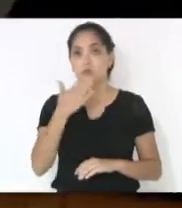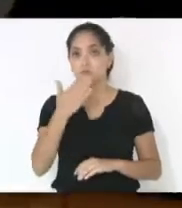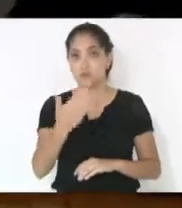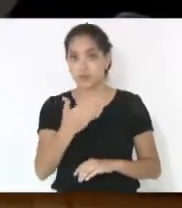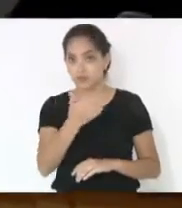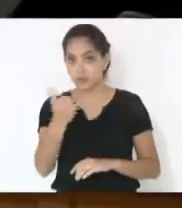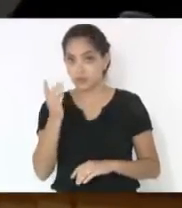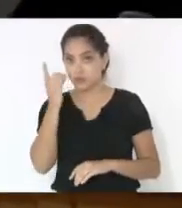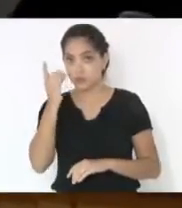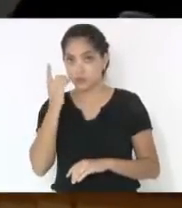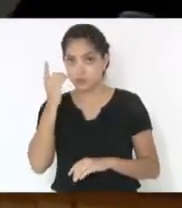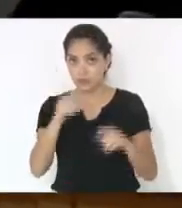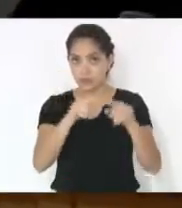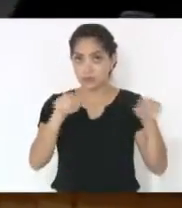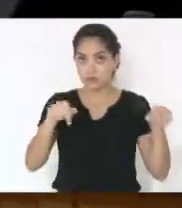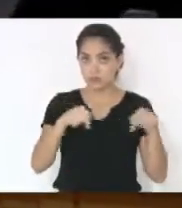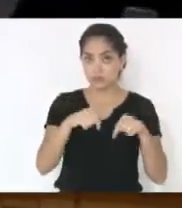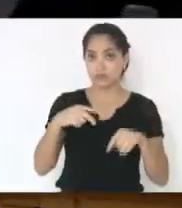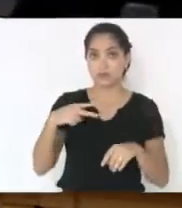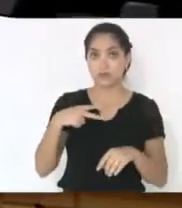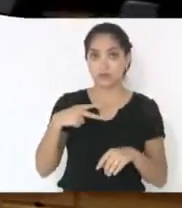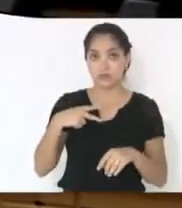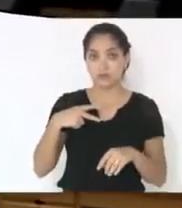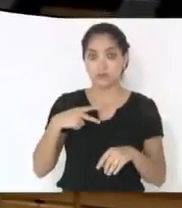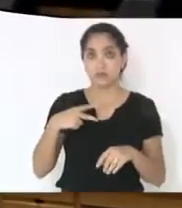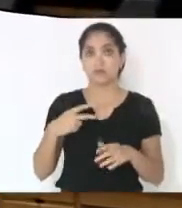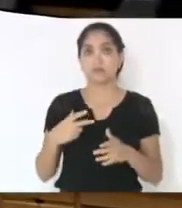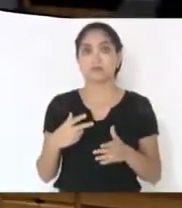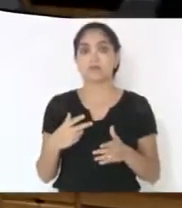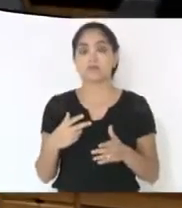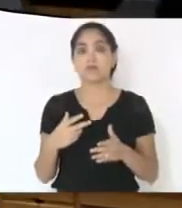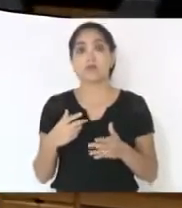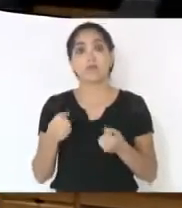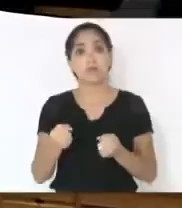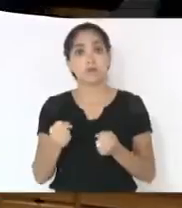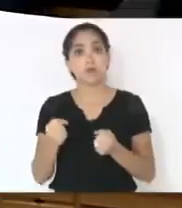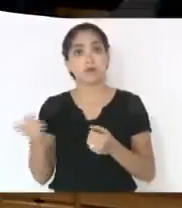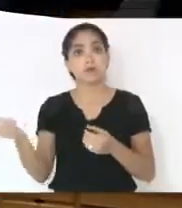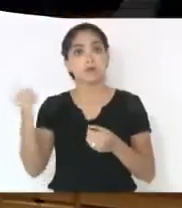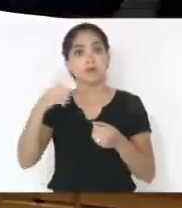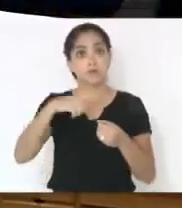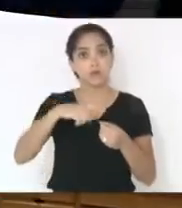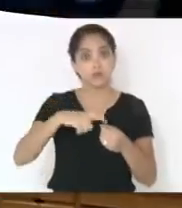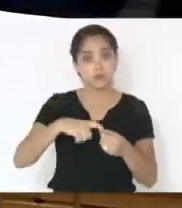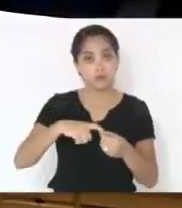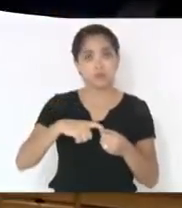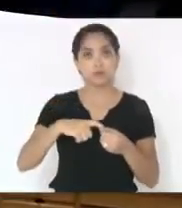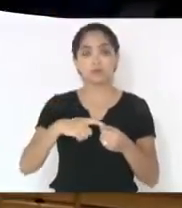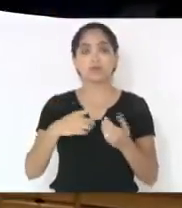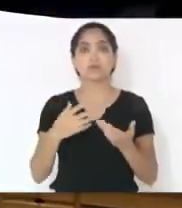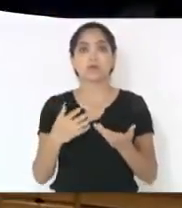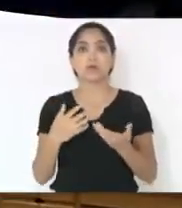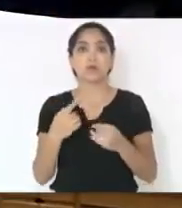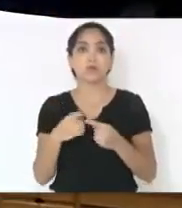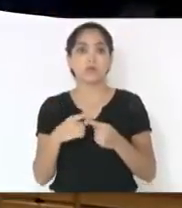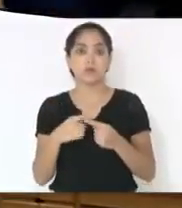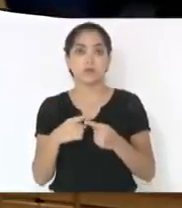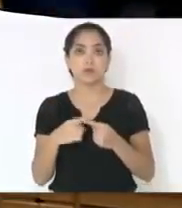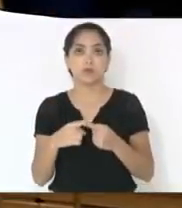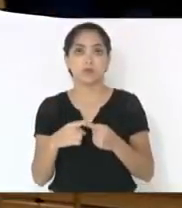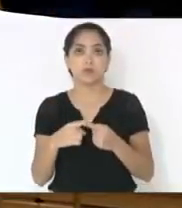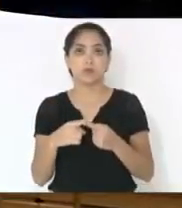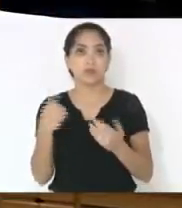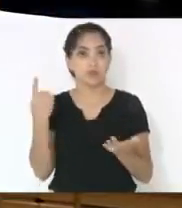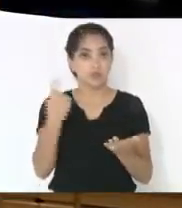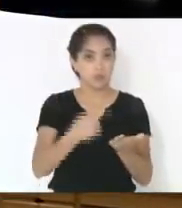deputados que estão nos seus gabinetes, senhor deputado, para que pudesse vir ao plenário, porque nós temos um